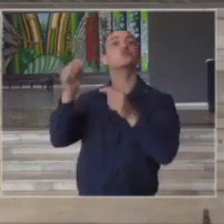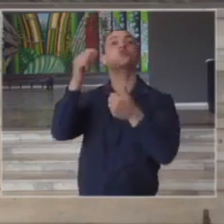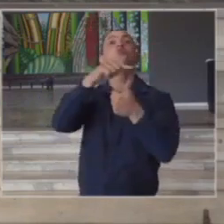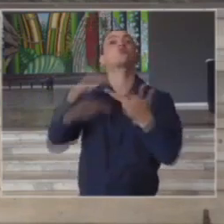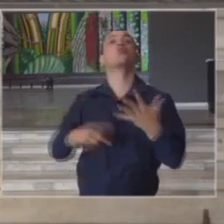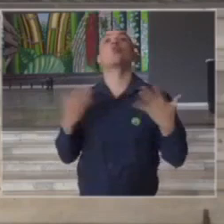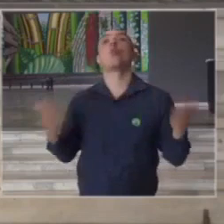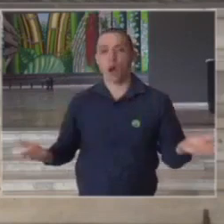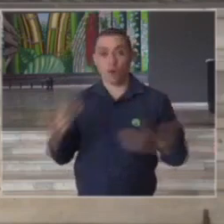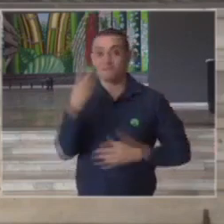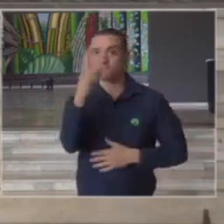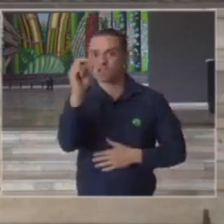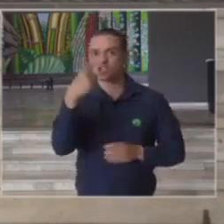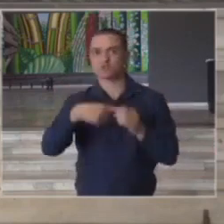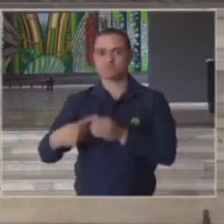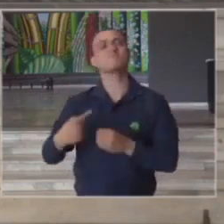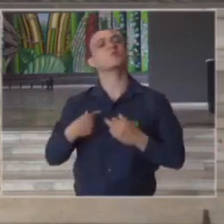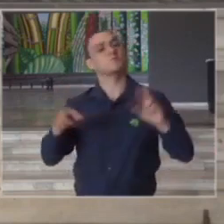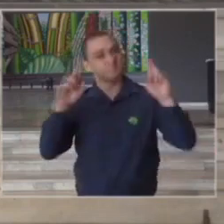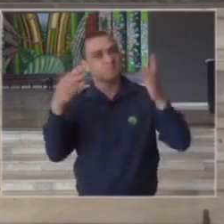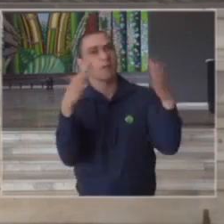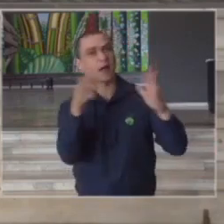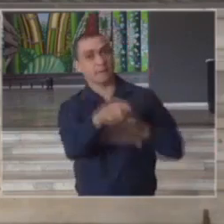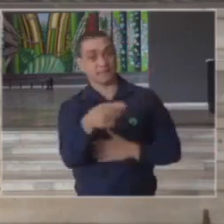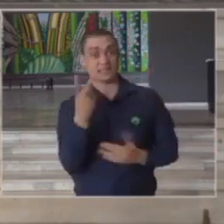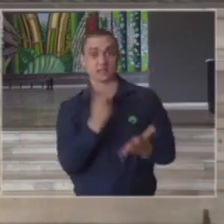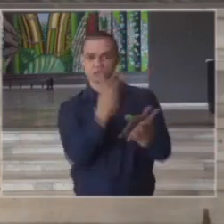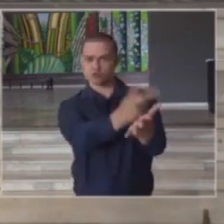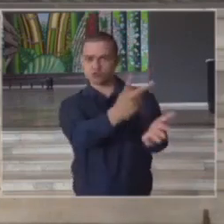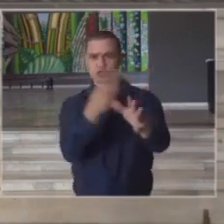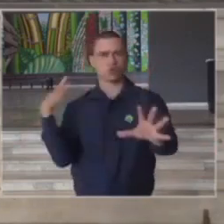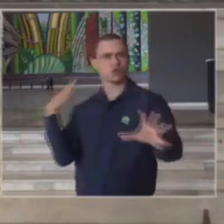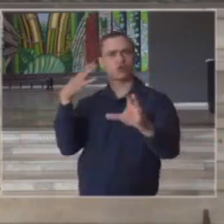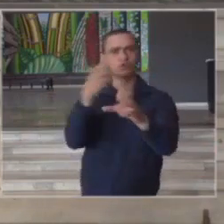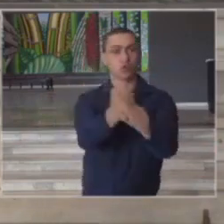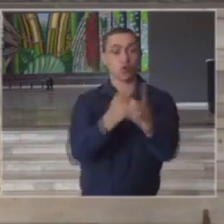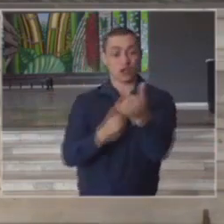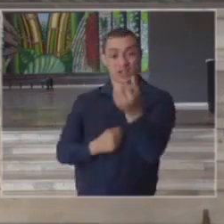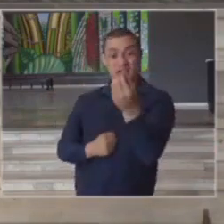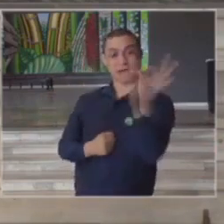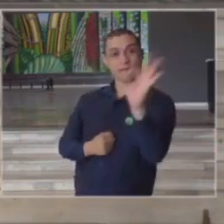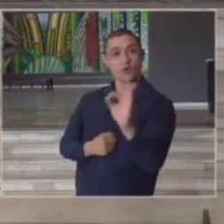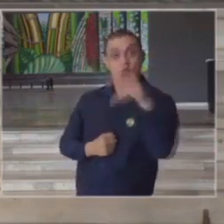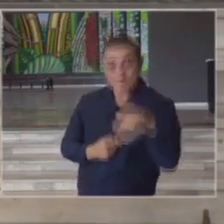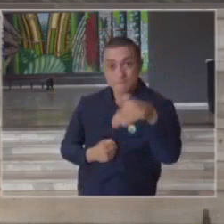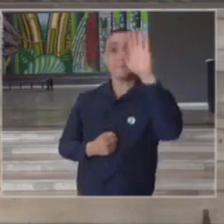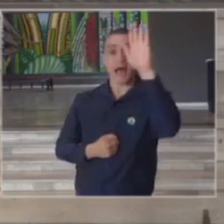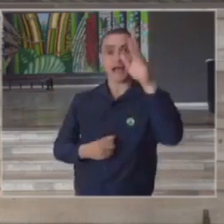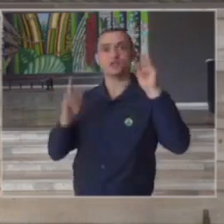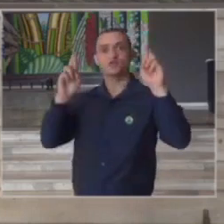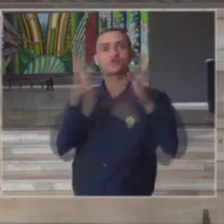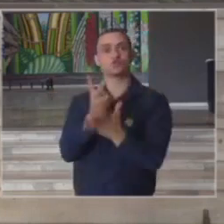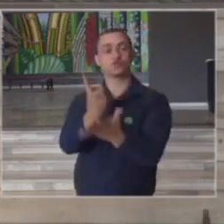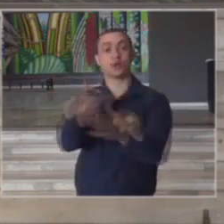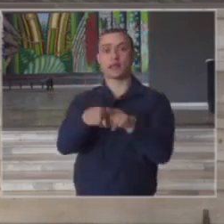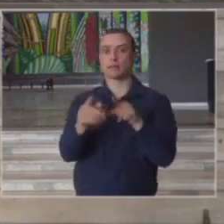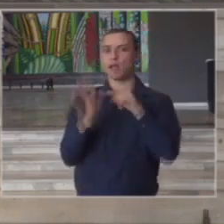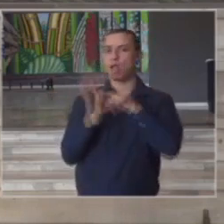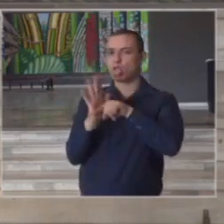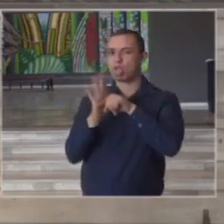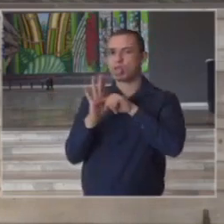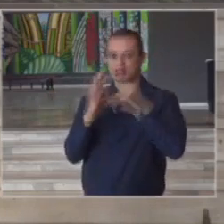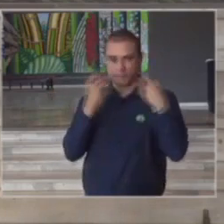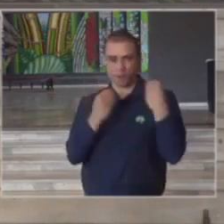e quero registrar que a manutenção desses índices superiores a 60% assim como análise